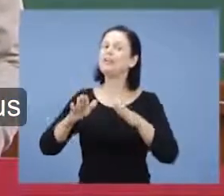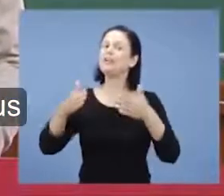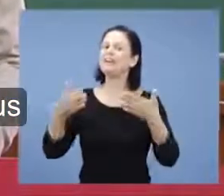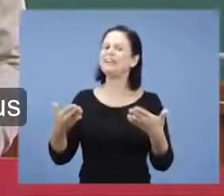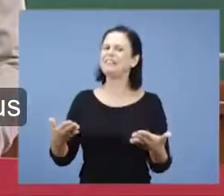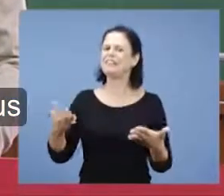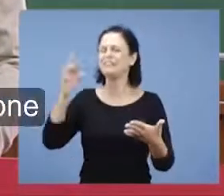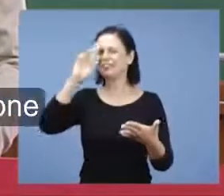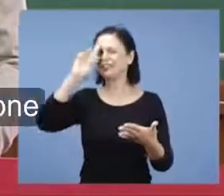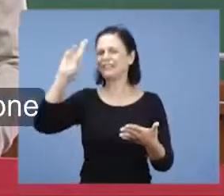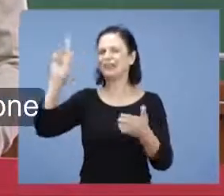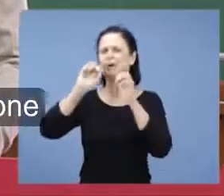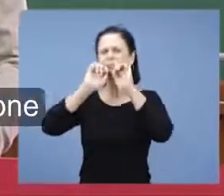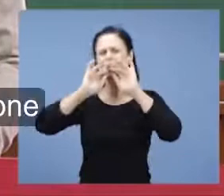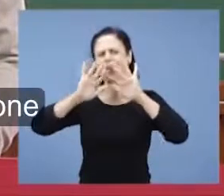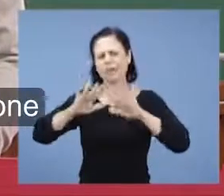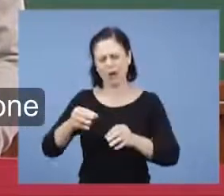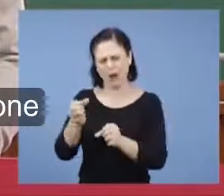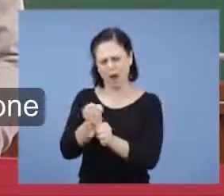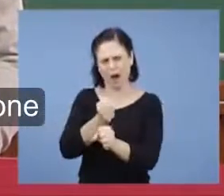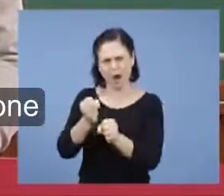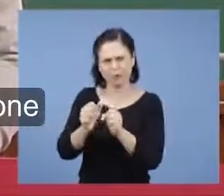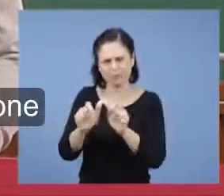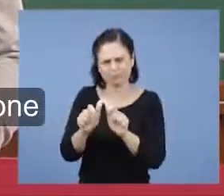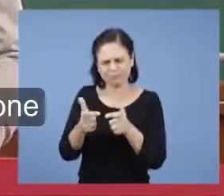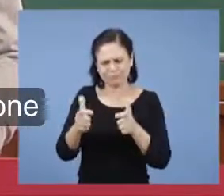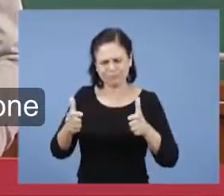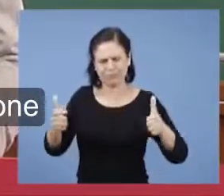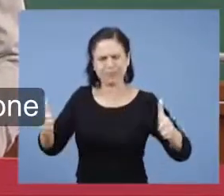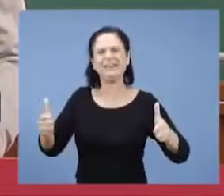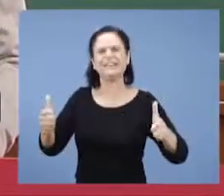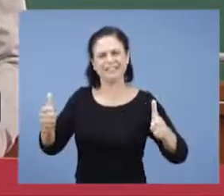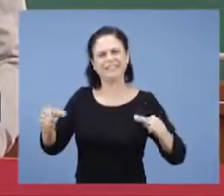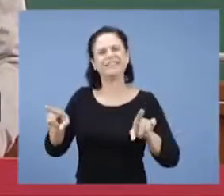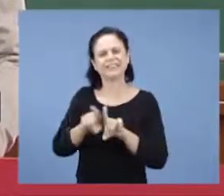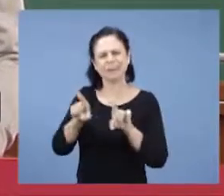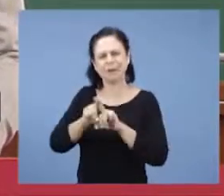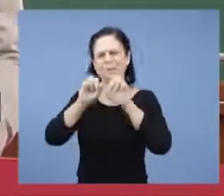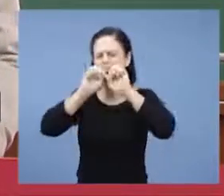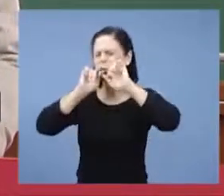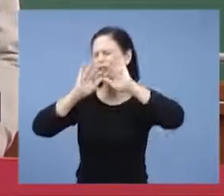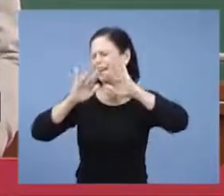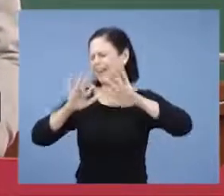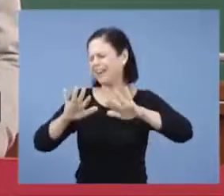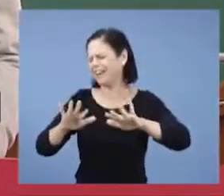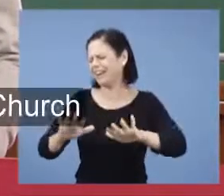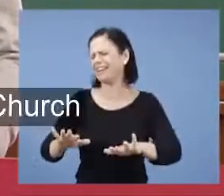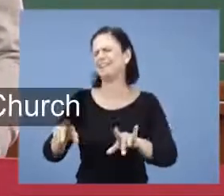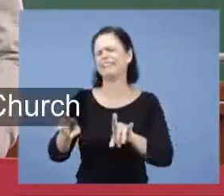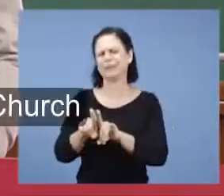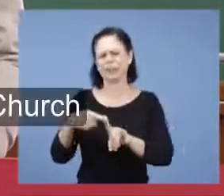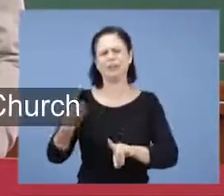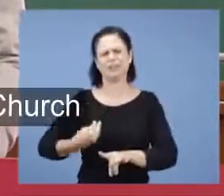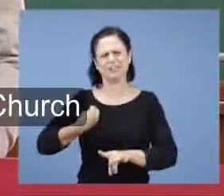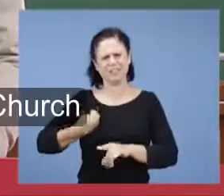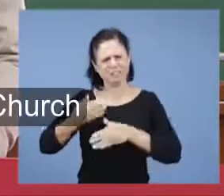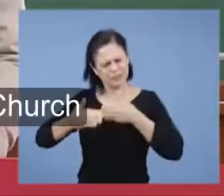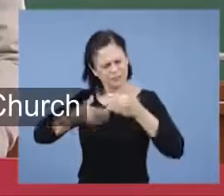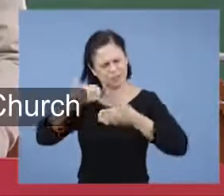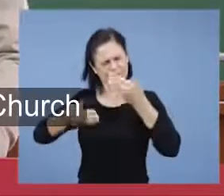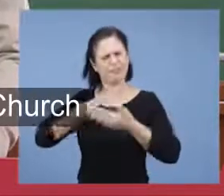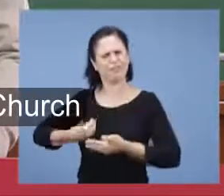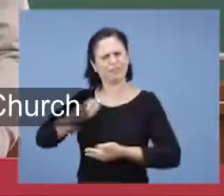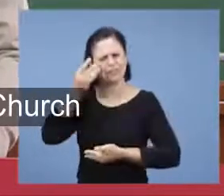bênção que o Senhor tem nos dado, o crescimento da obra e daquilo que Ele tem feito em nossas vidas, nosso meio, o crescimento e a organização